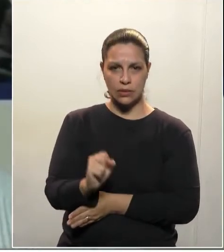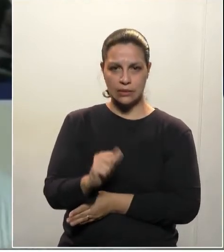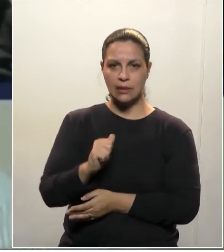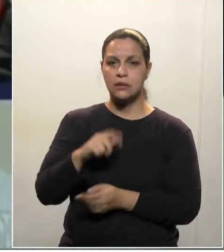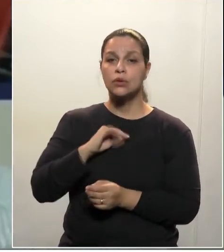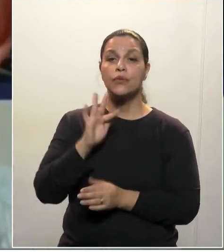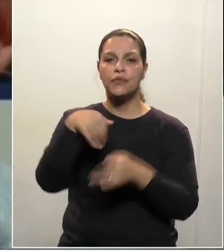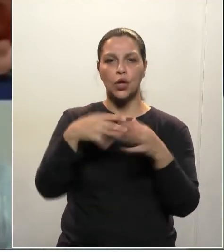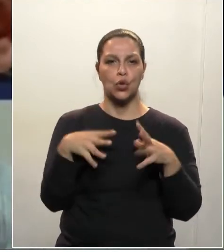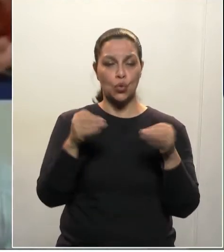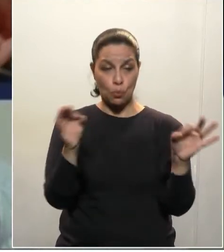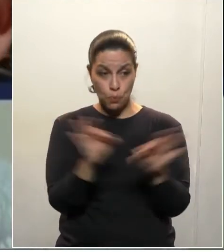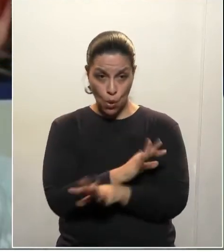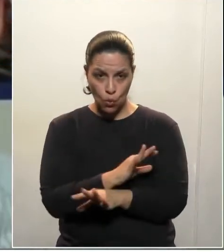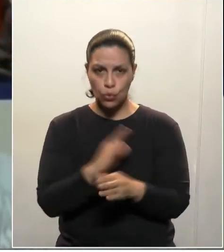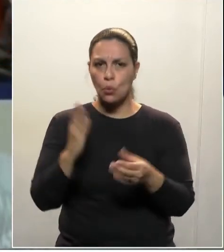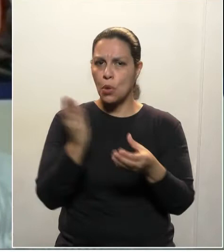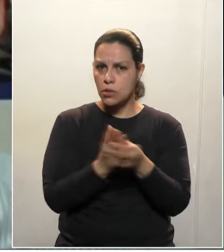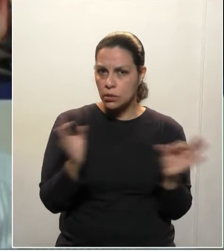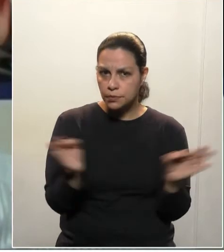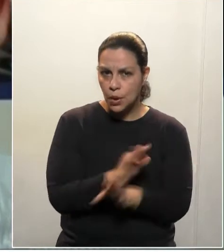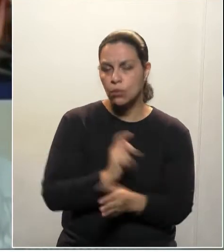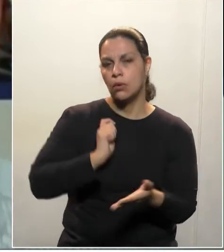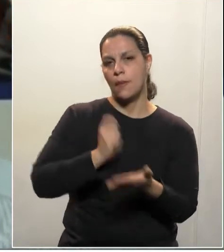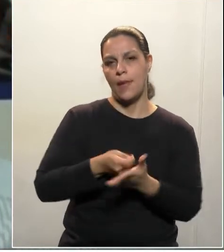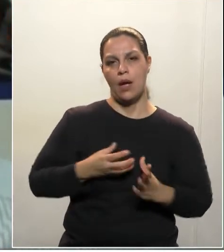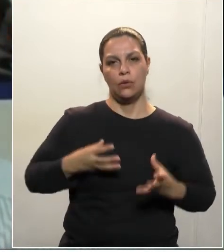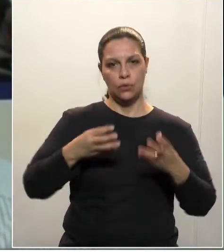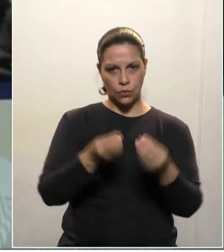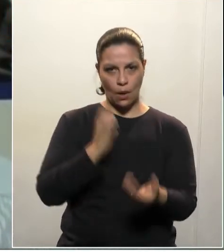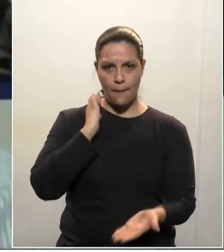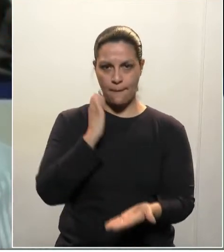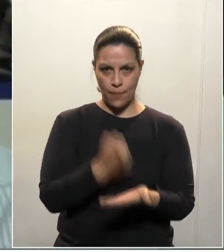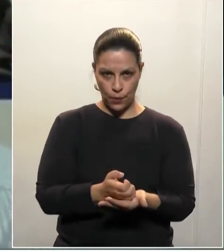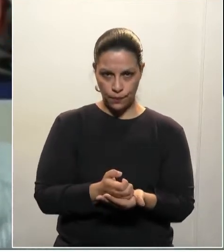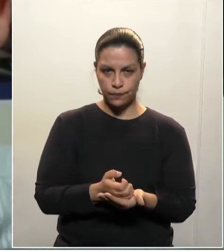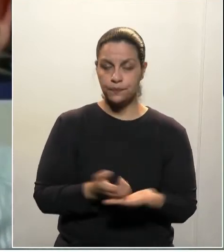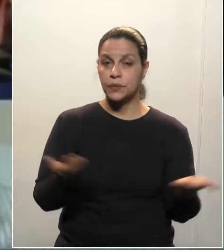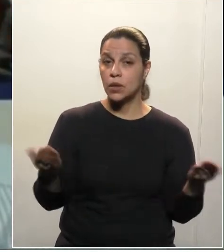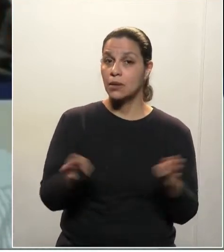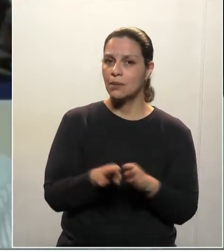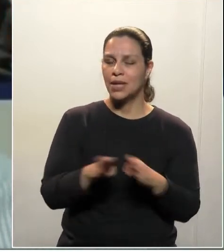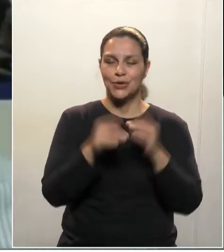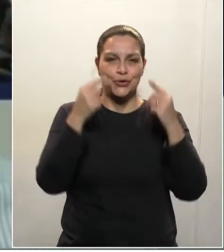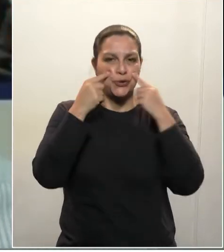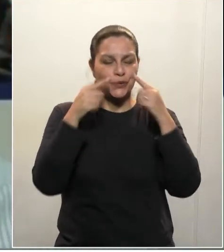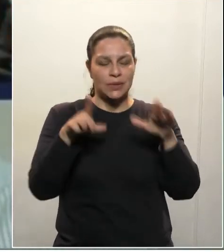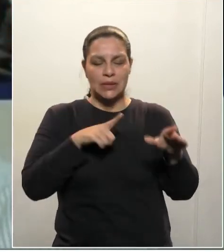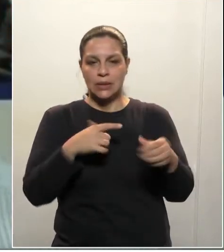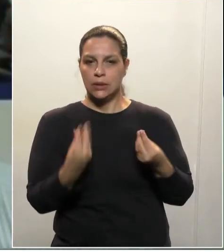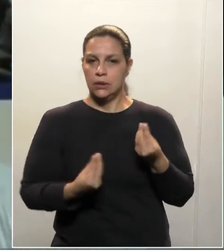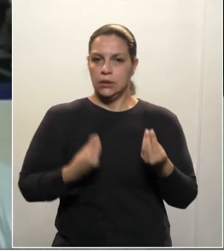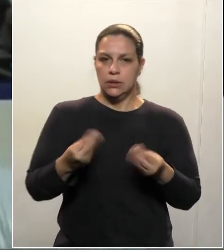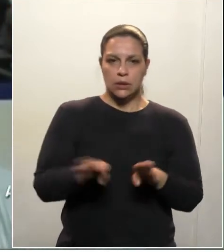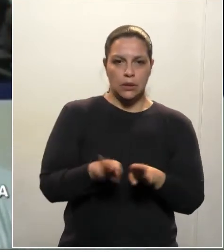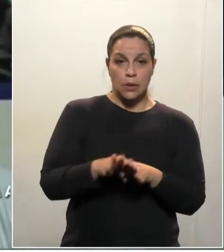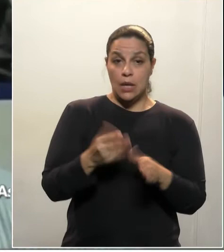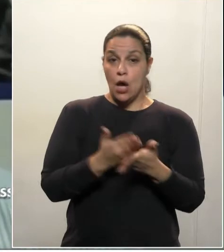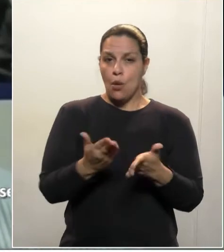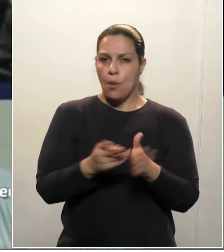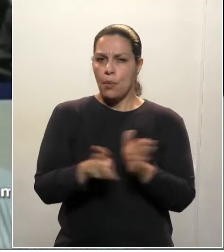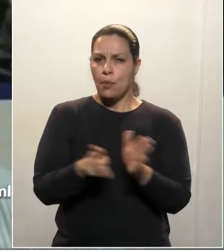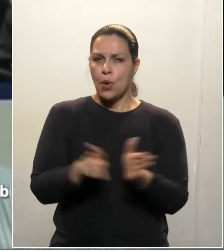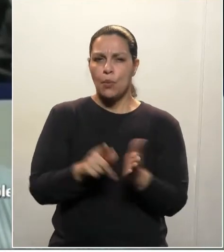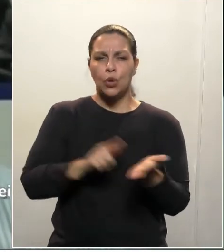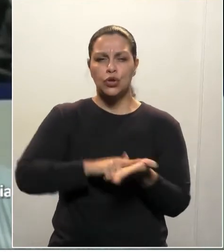ao final. Mas uma das que gerou maior celeuma e dúvida, inclusive, foi alvo de uma matéria na